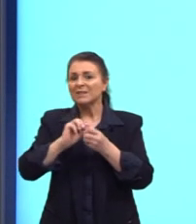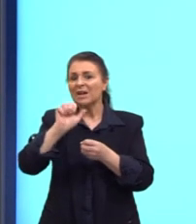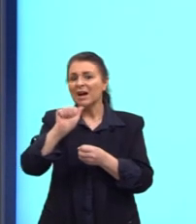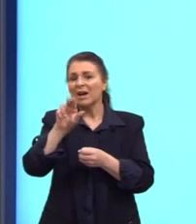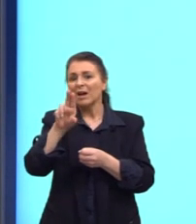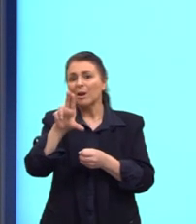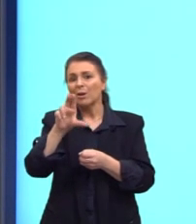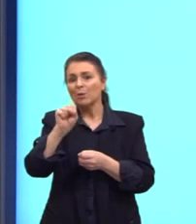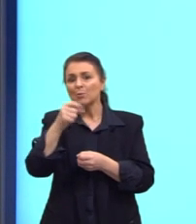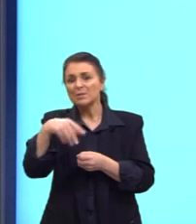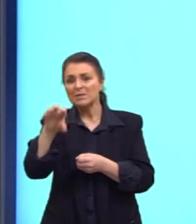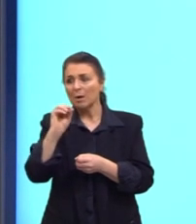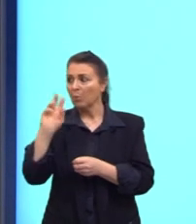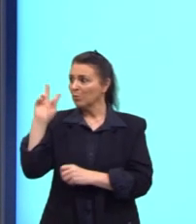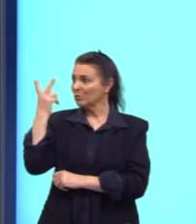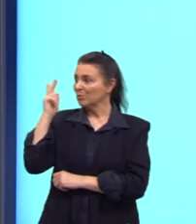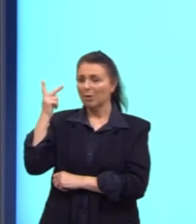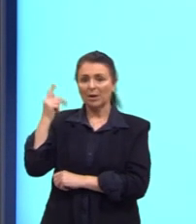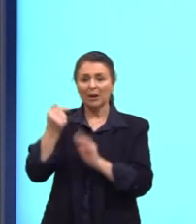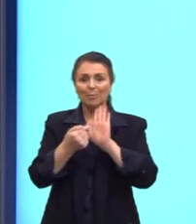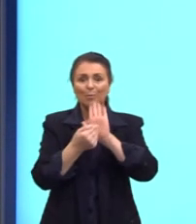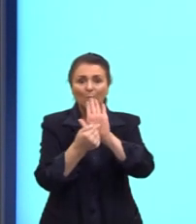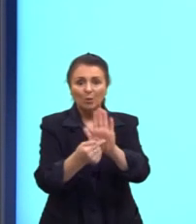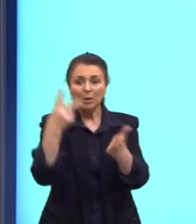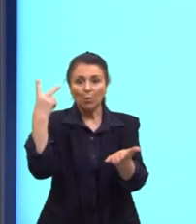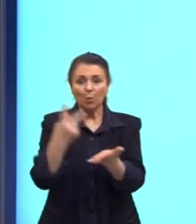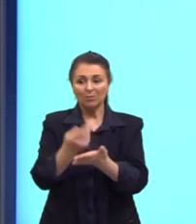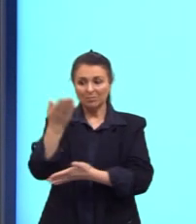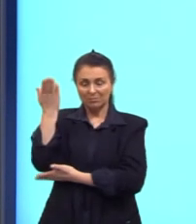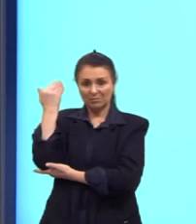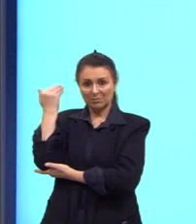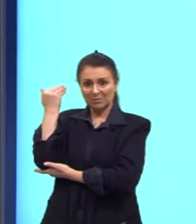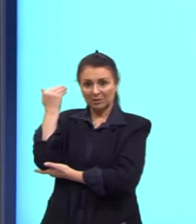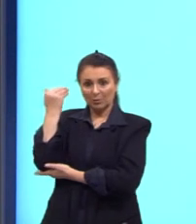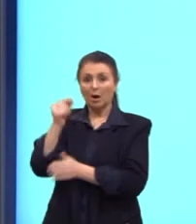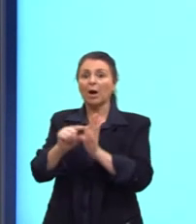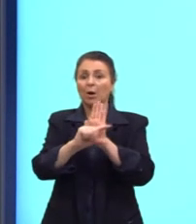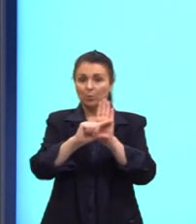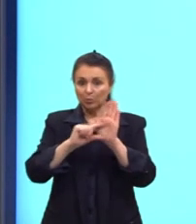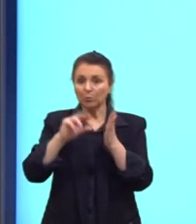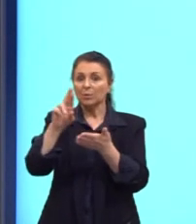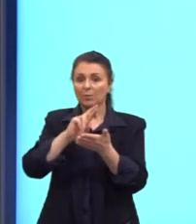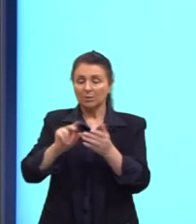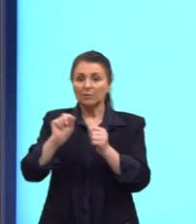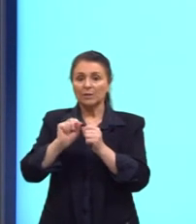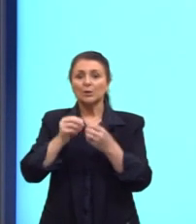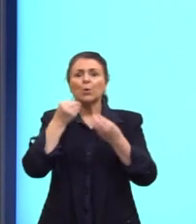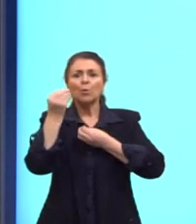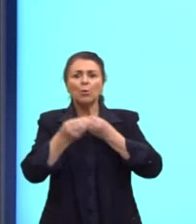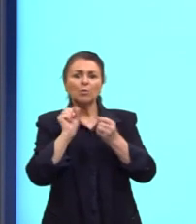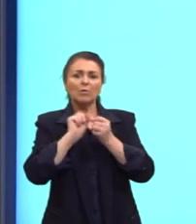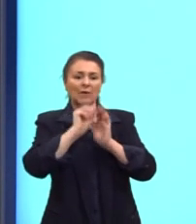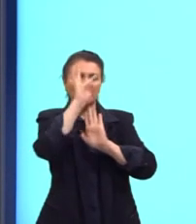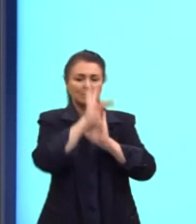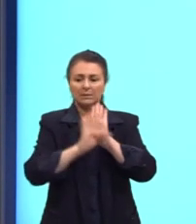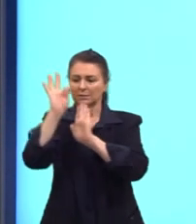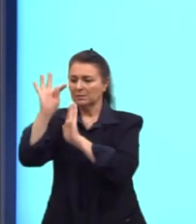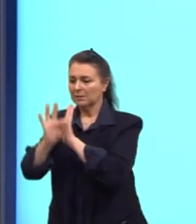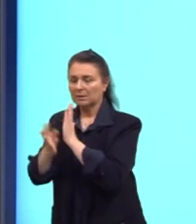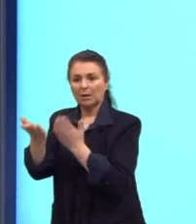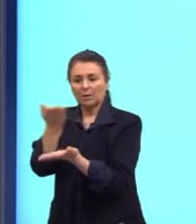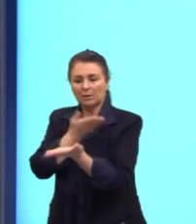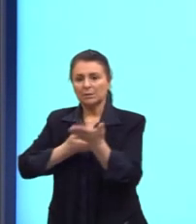históricas, implícitas aqui, como a autora fez? E como é que você faz essa intertextualidade? Como você promove essa